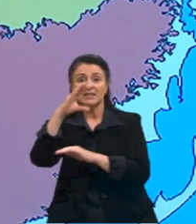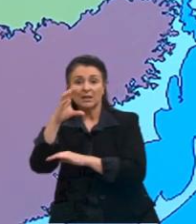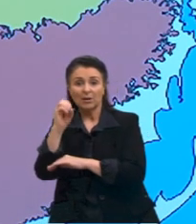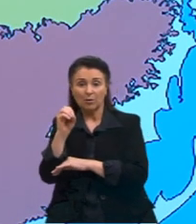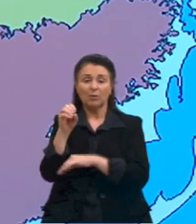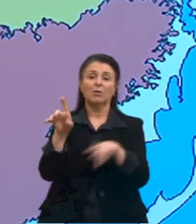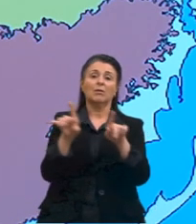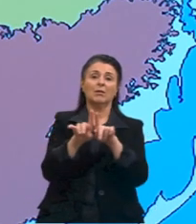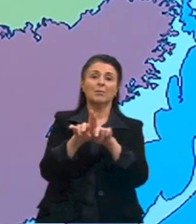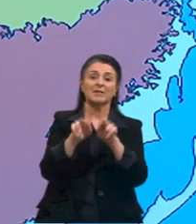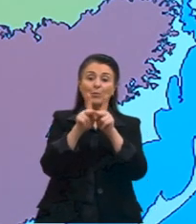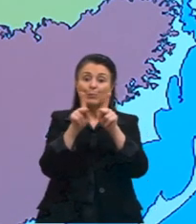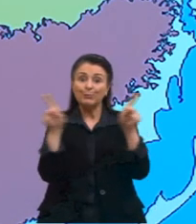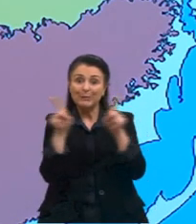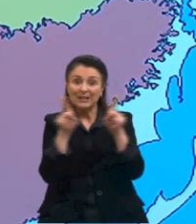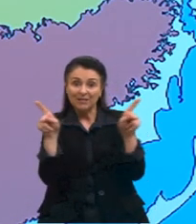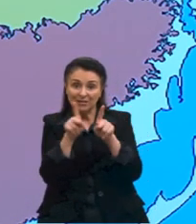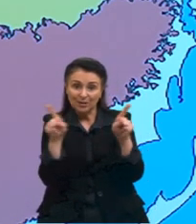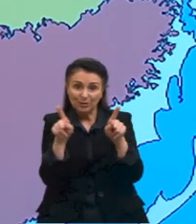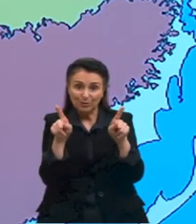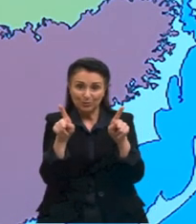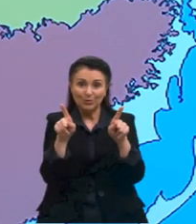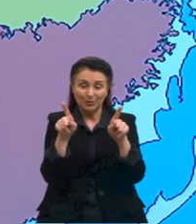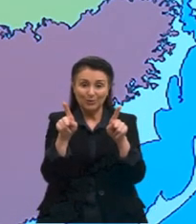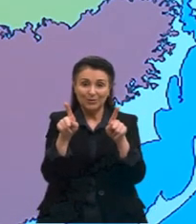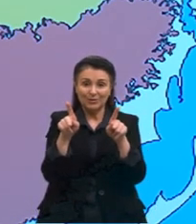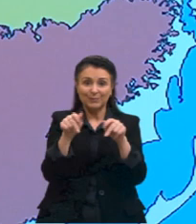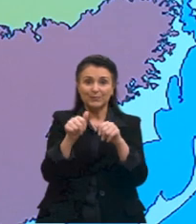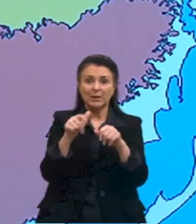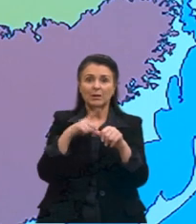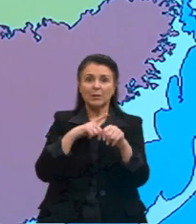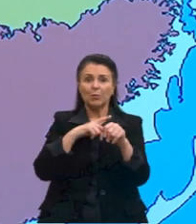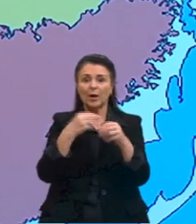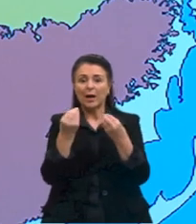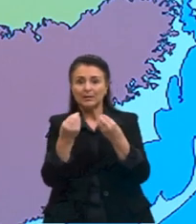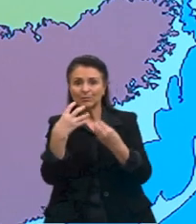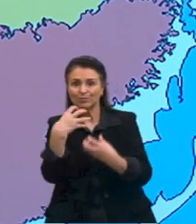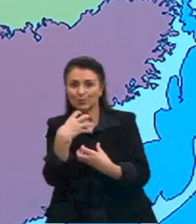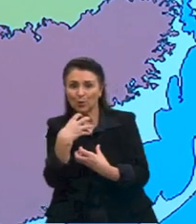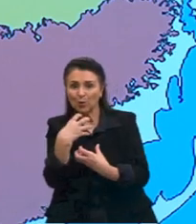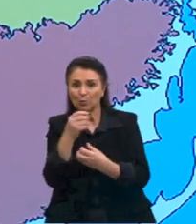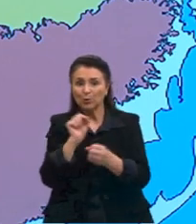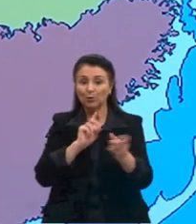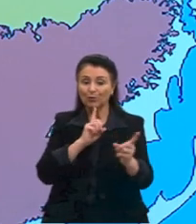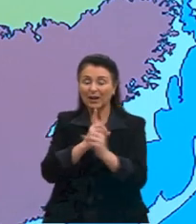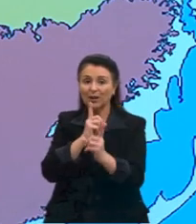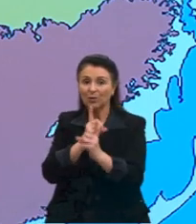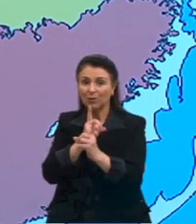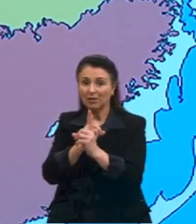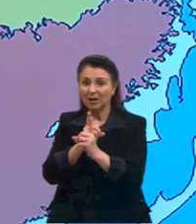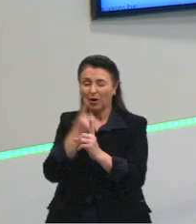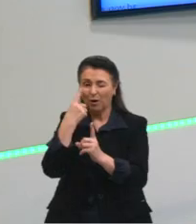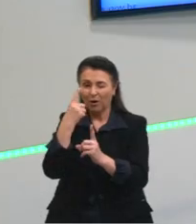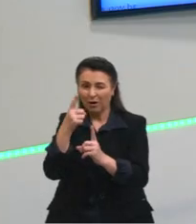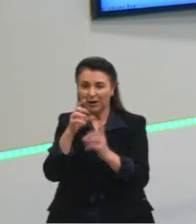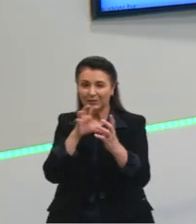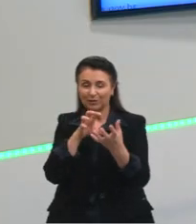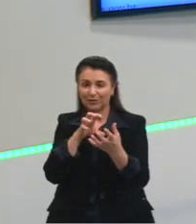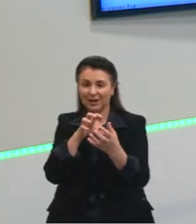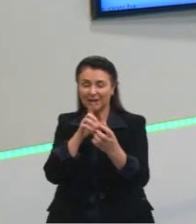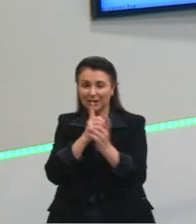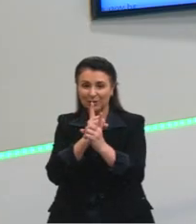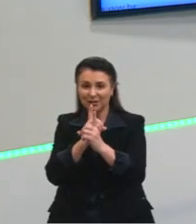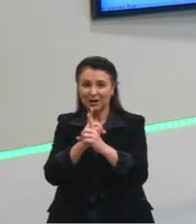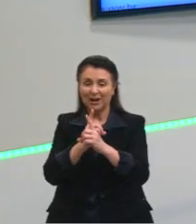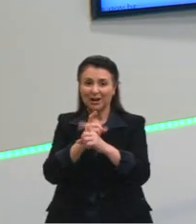litologia são as formas, né, que a gente consegue encontrar aí dessas rochas, tá, meninos e meninas. A aula